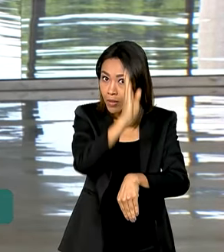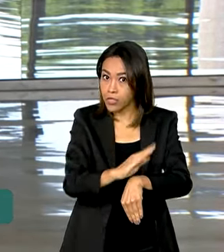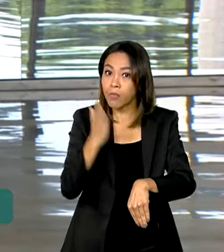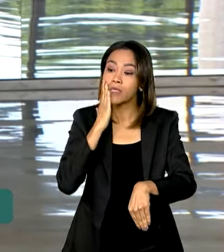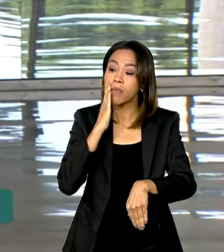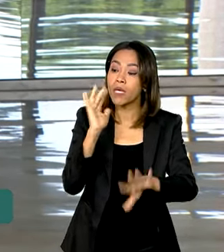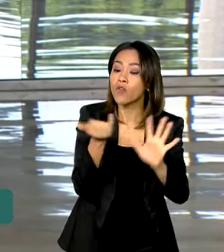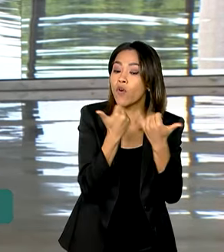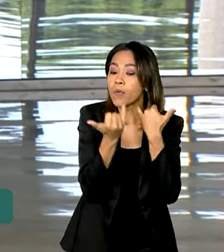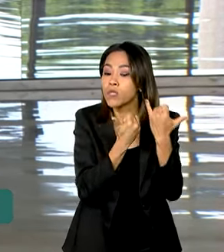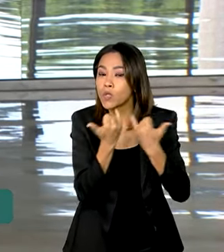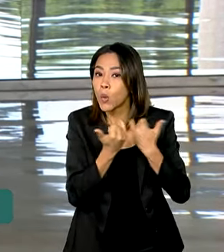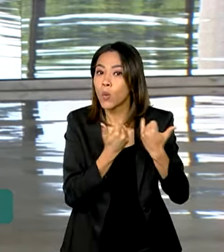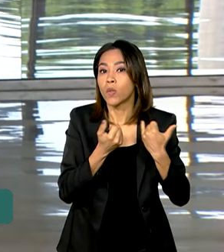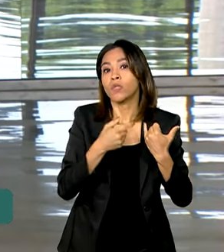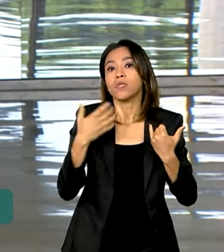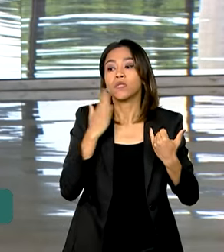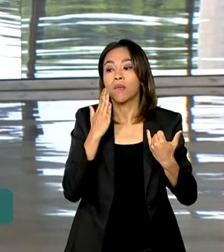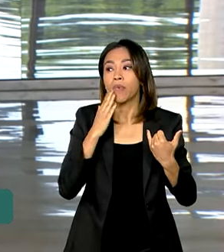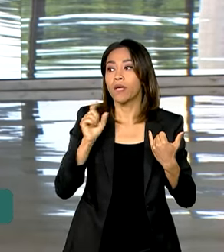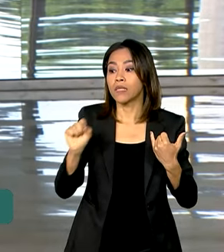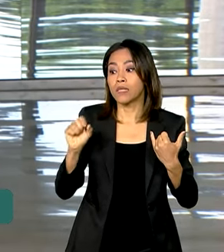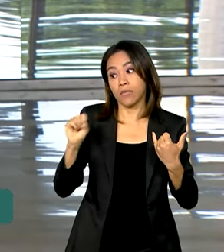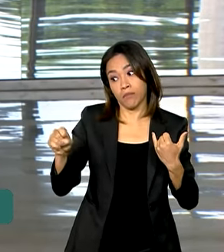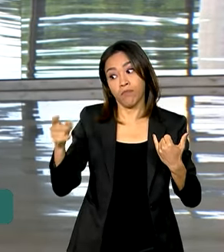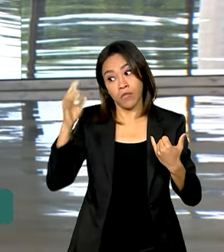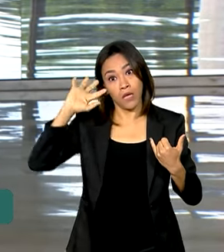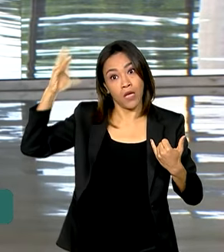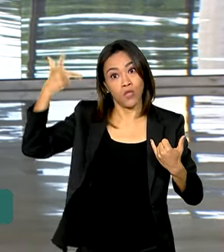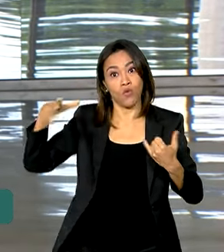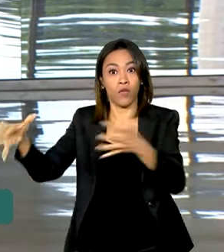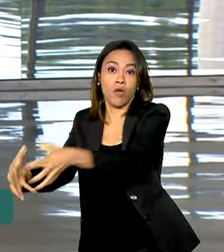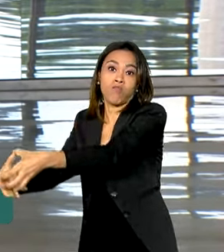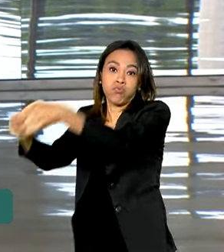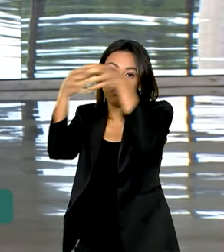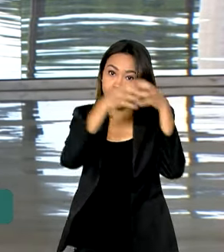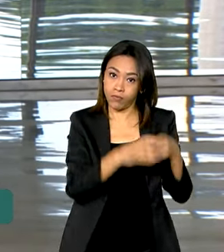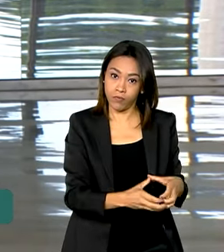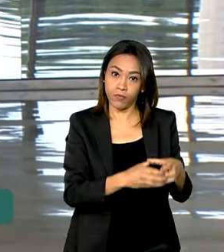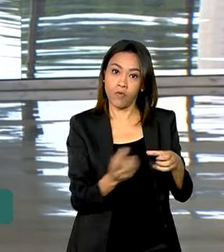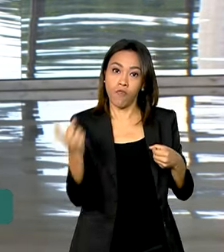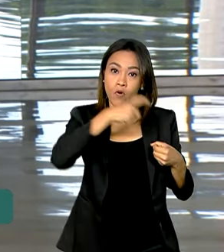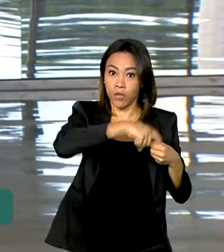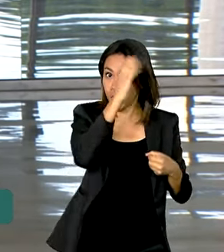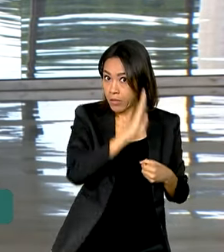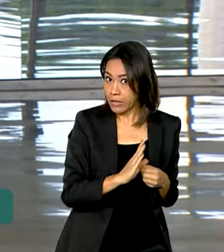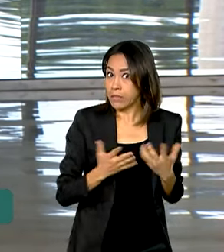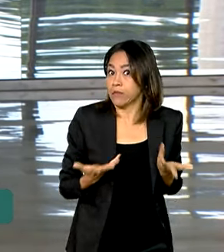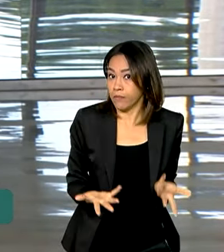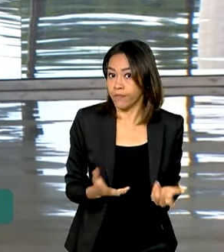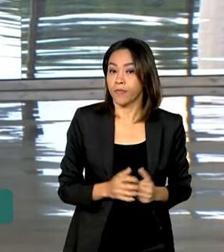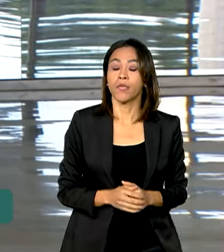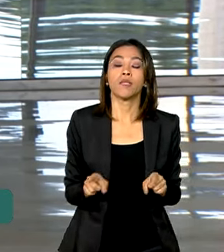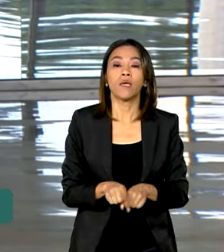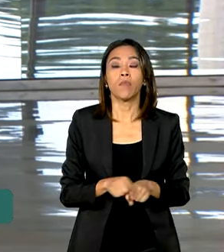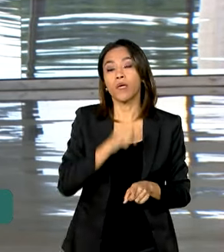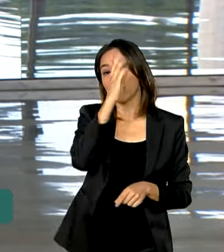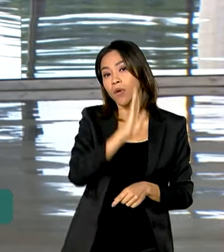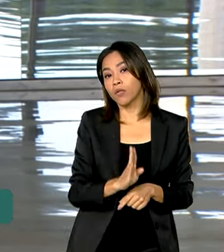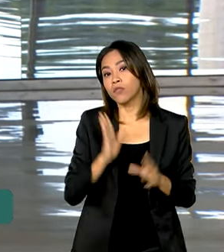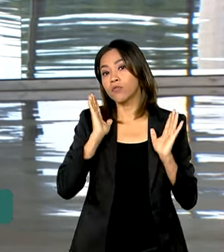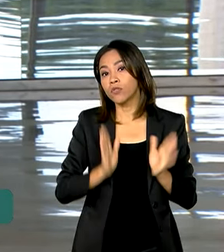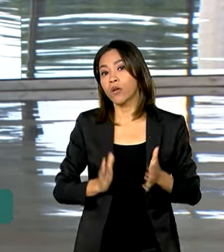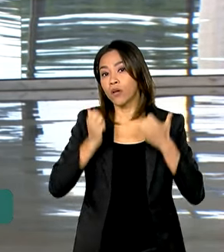informações, enfim, estarem informados sobre a necessidade de um retorno imediato e como fazê-lo. E também, o Brasil também destacou que já vem